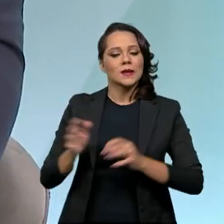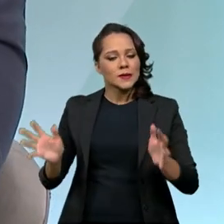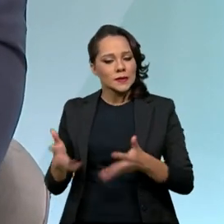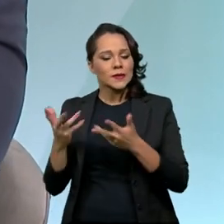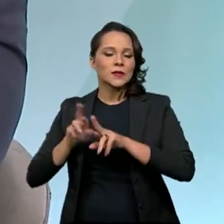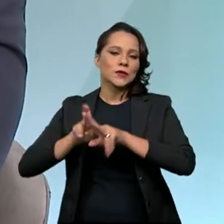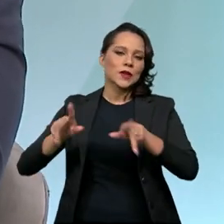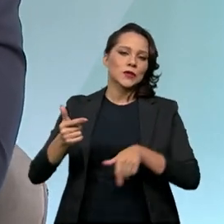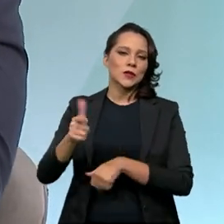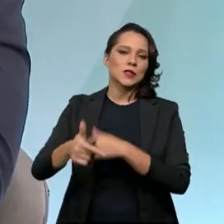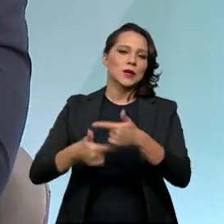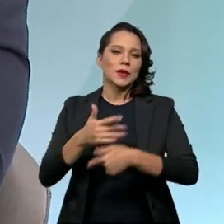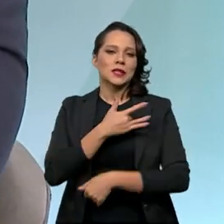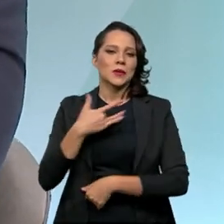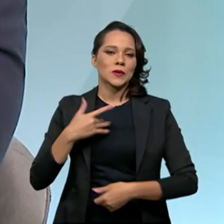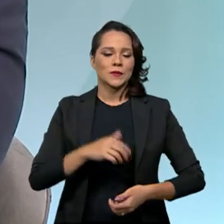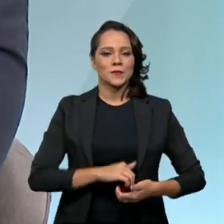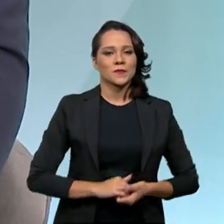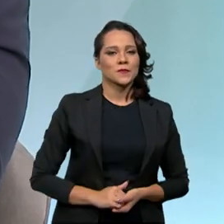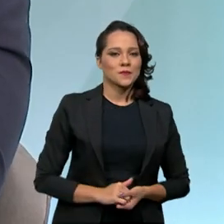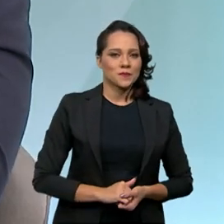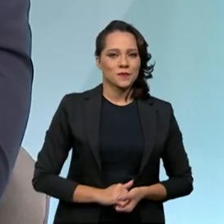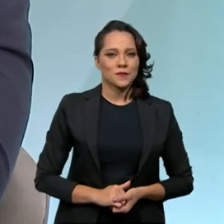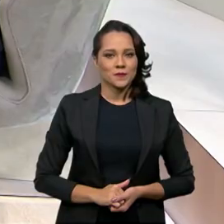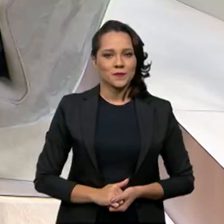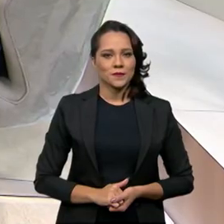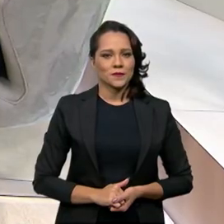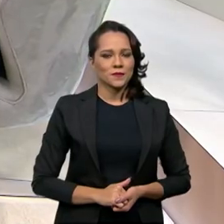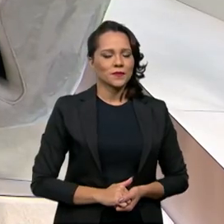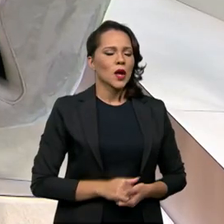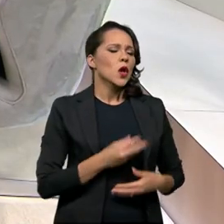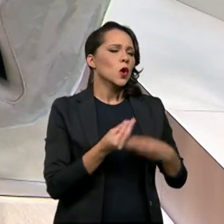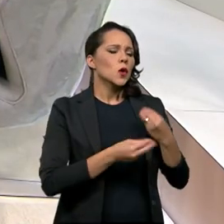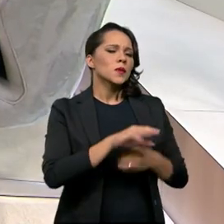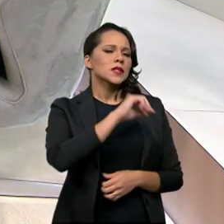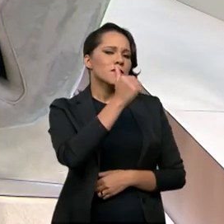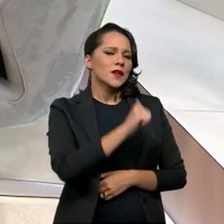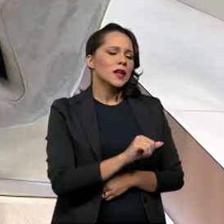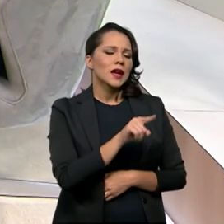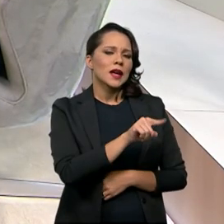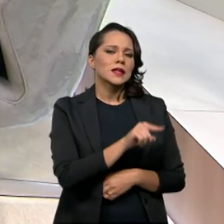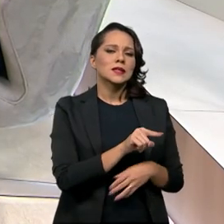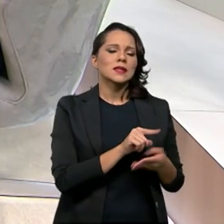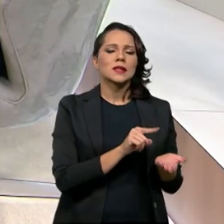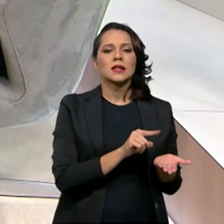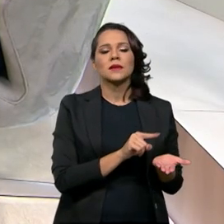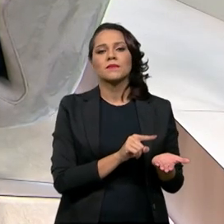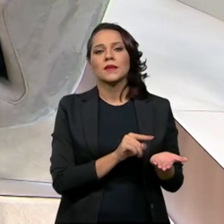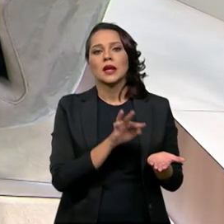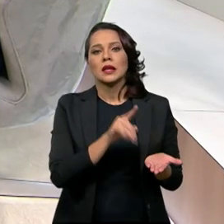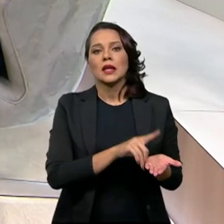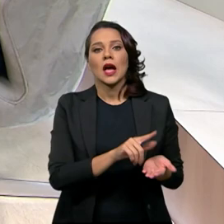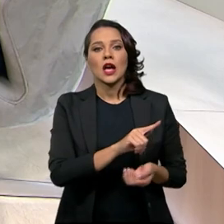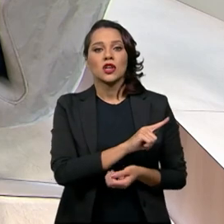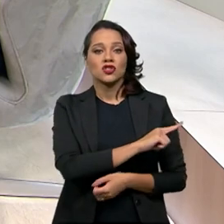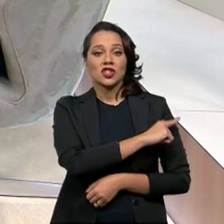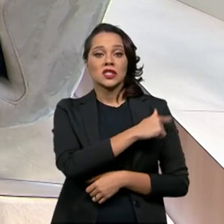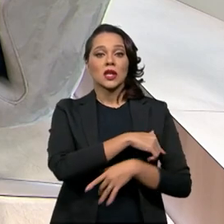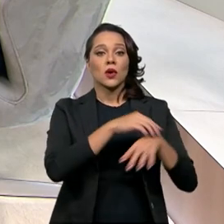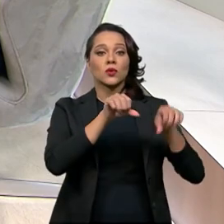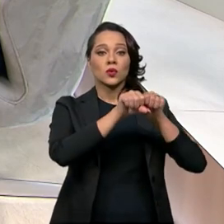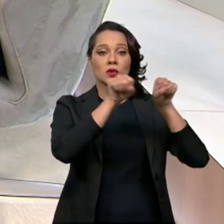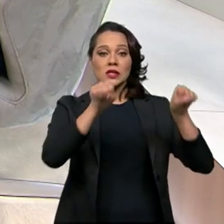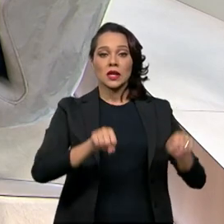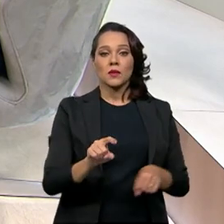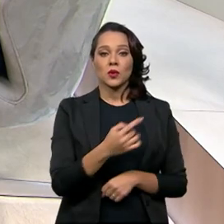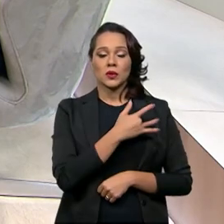diversas outras ações de saúde. Como que o senhor avalia essa questão da gestão do Sistema Único de